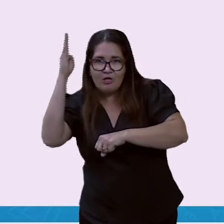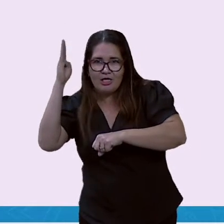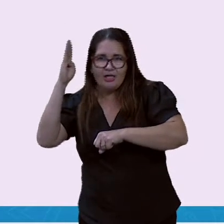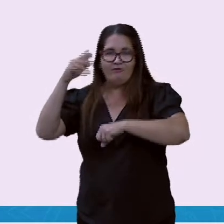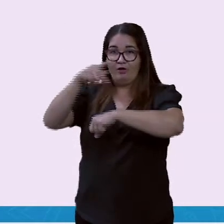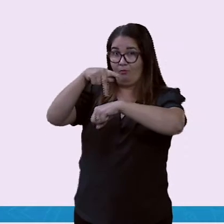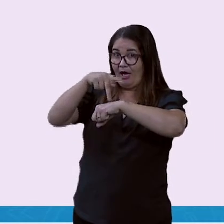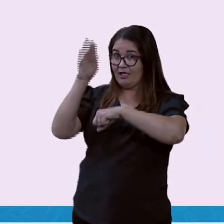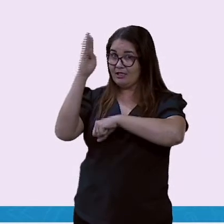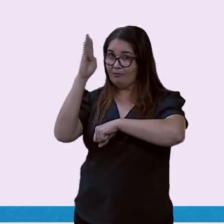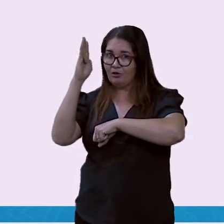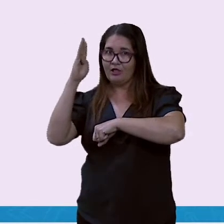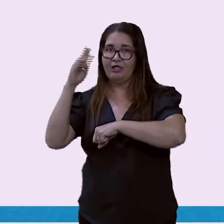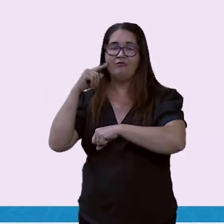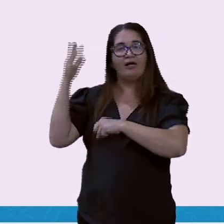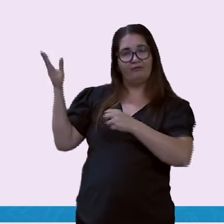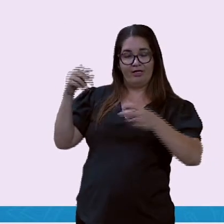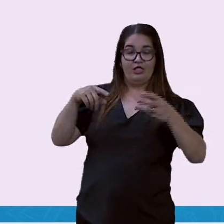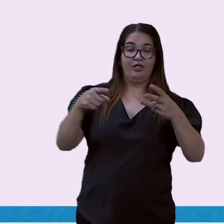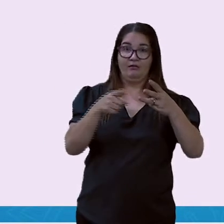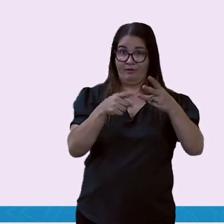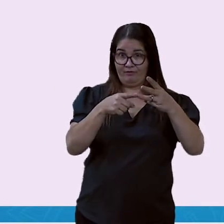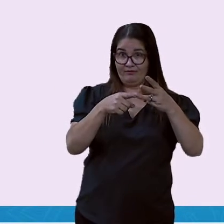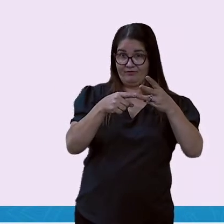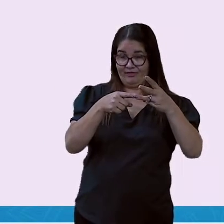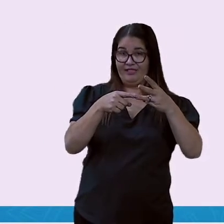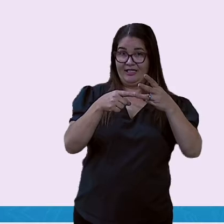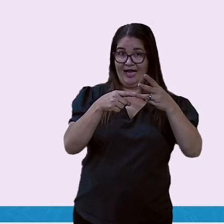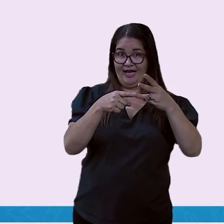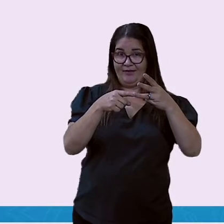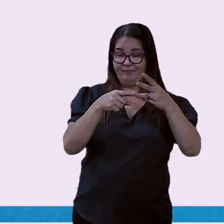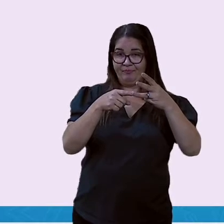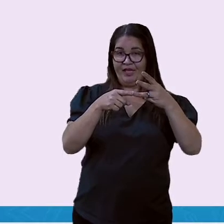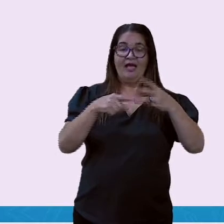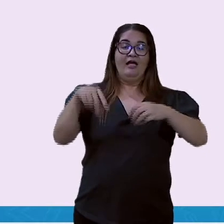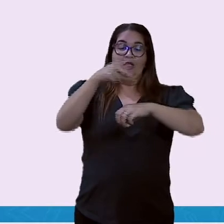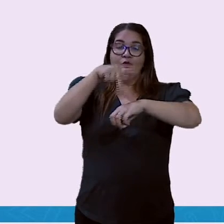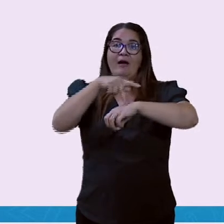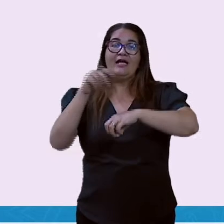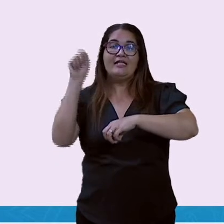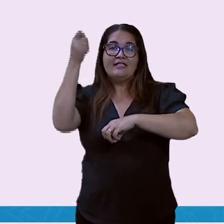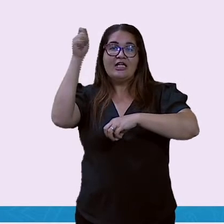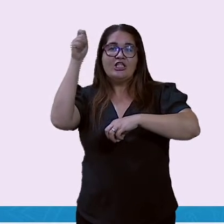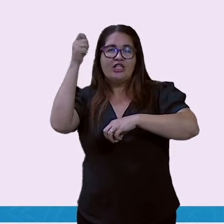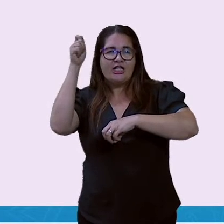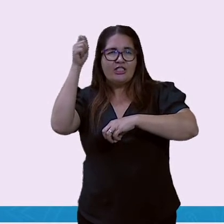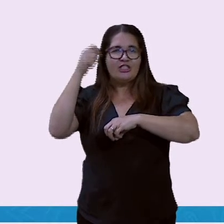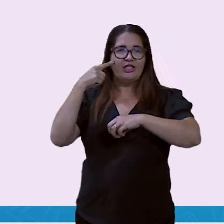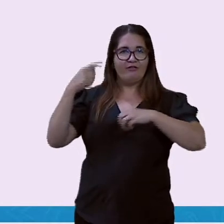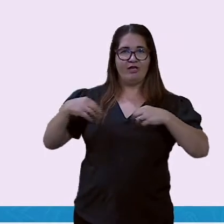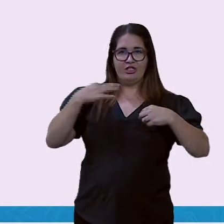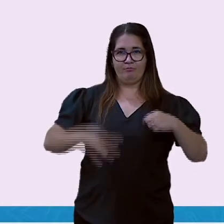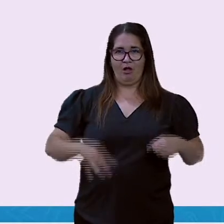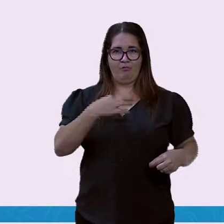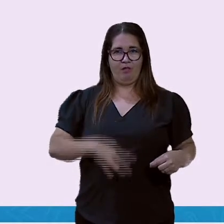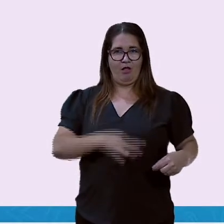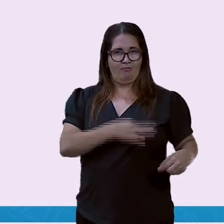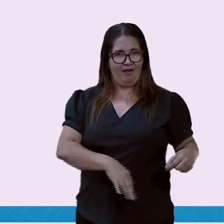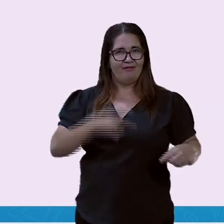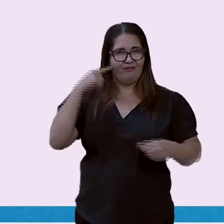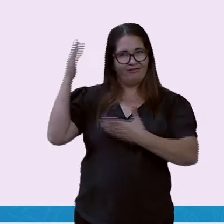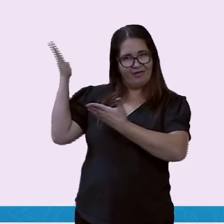La Albe Celeste. Camisa da Argentina. Paraguai vem com a La Albe Jorra.